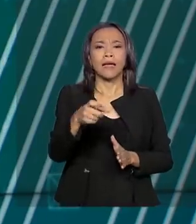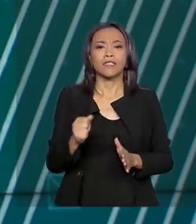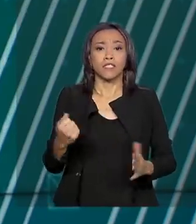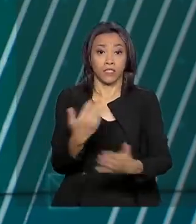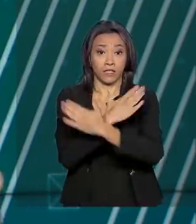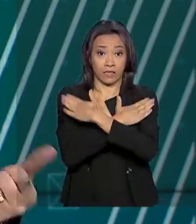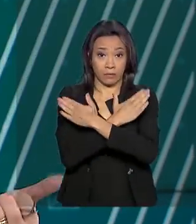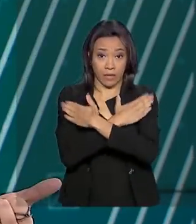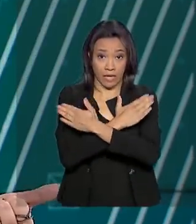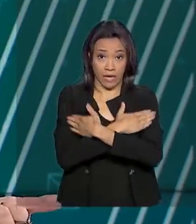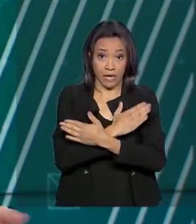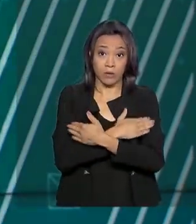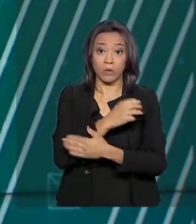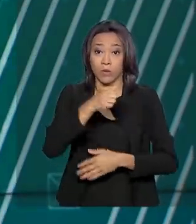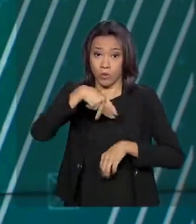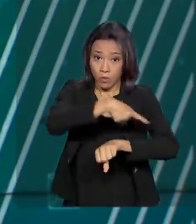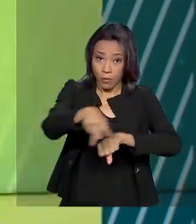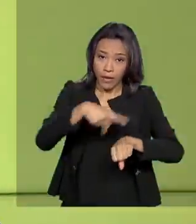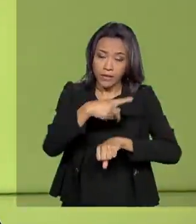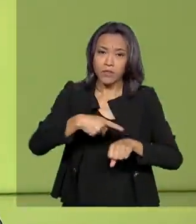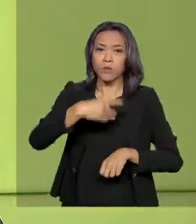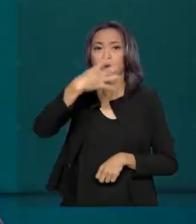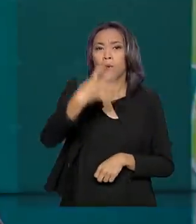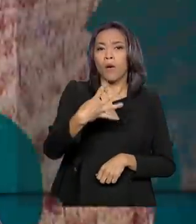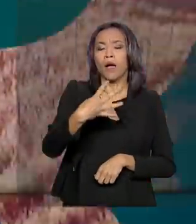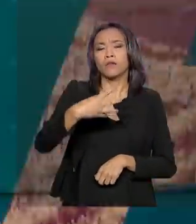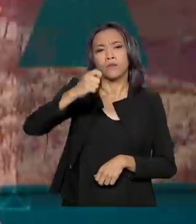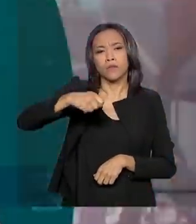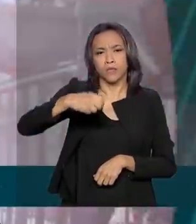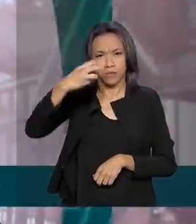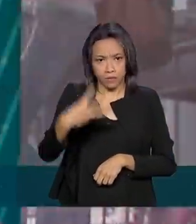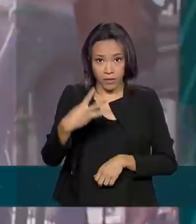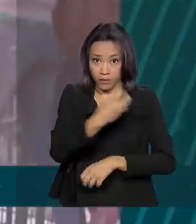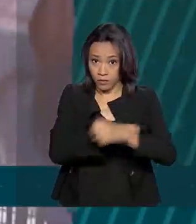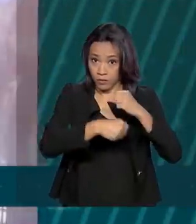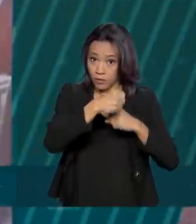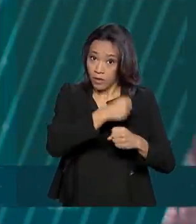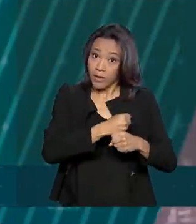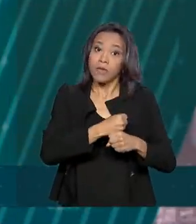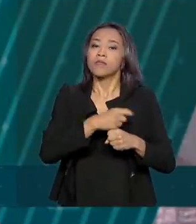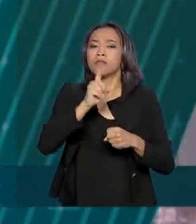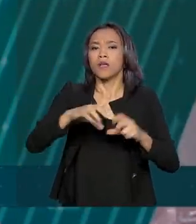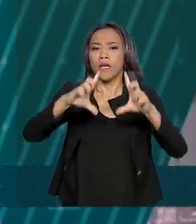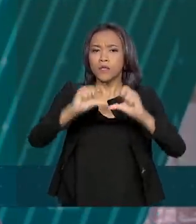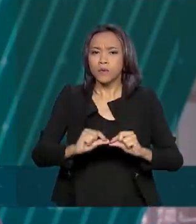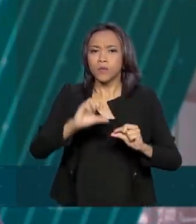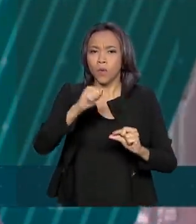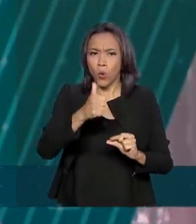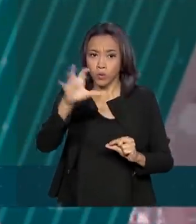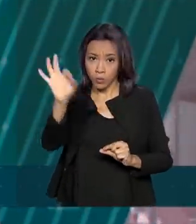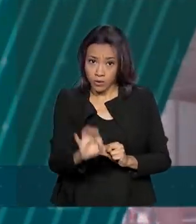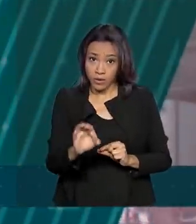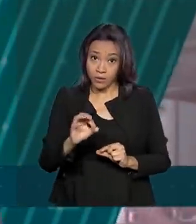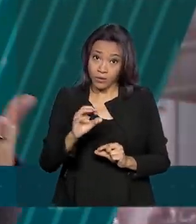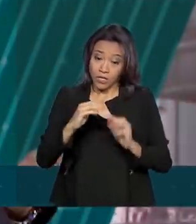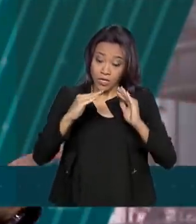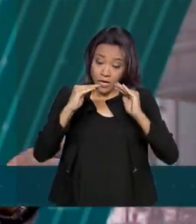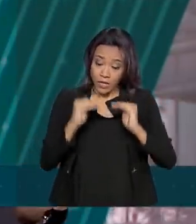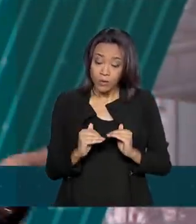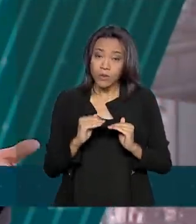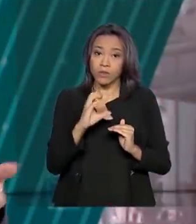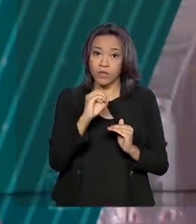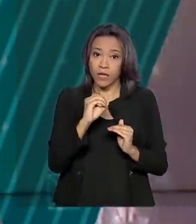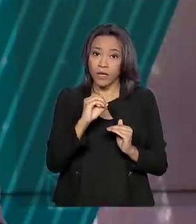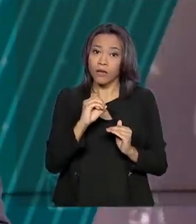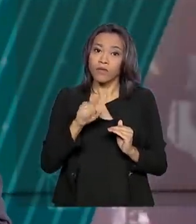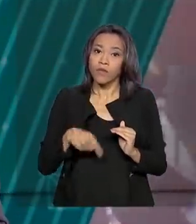no quarto trimestre de 2019 foi de 11%, caindo 0,8 ponto percentual em relação ao trimestre